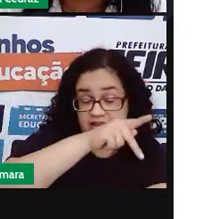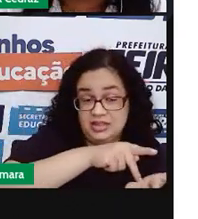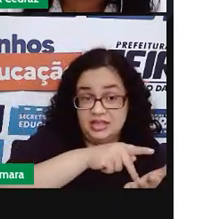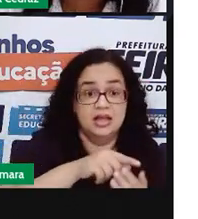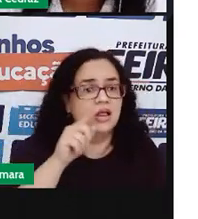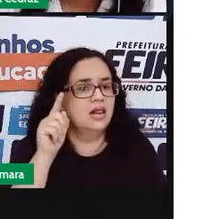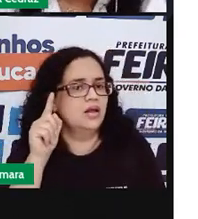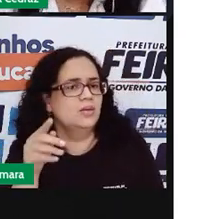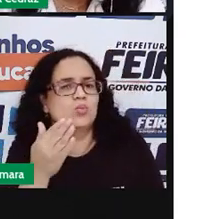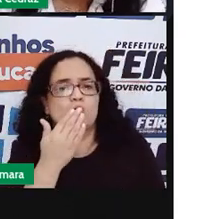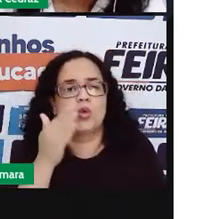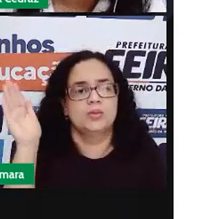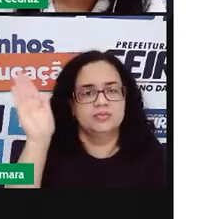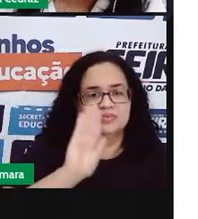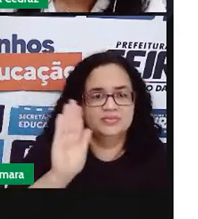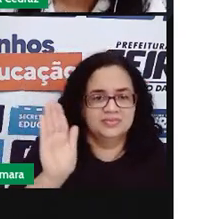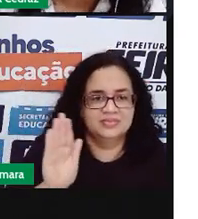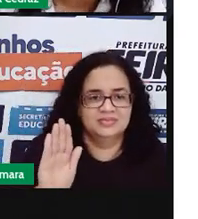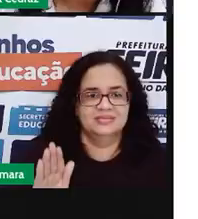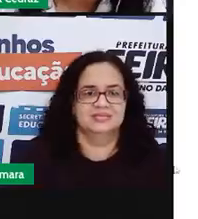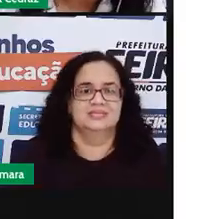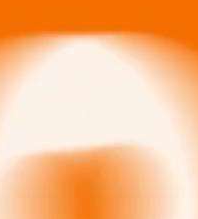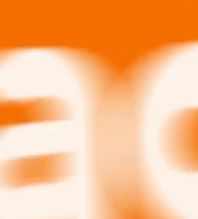Então, um beijo e até a próxima aula.